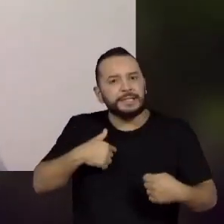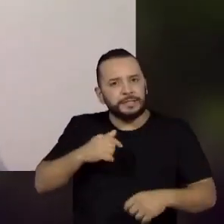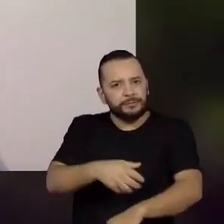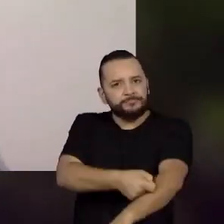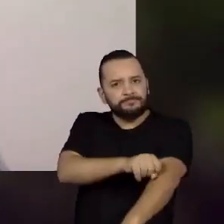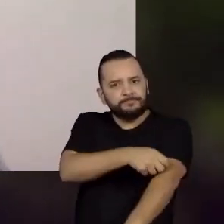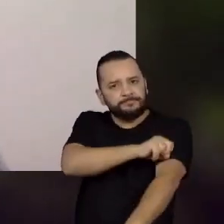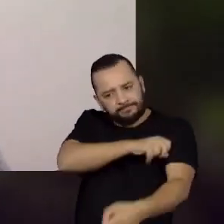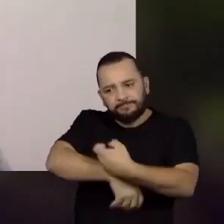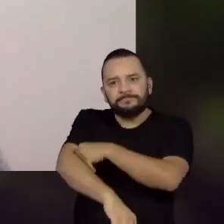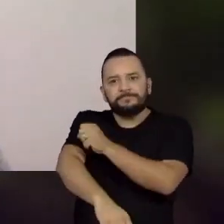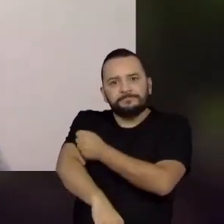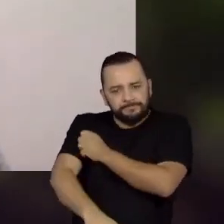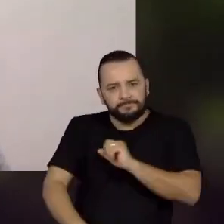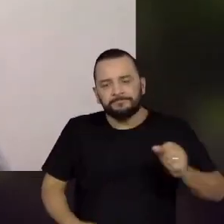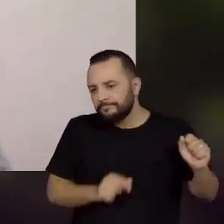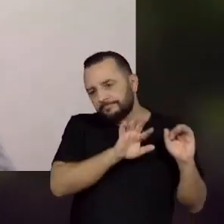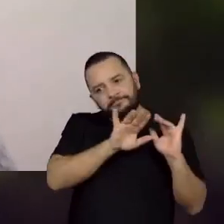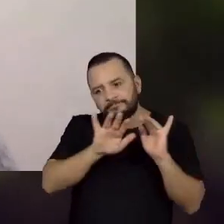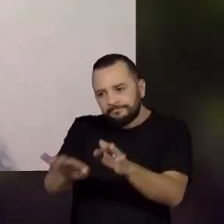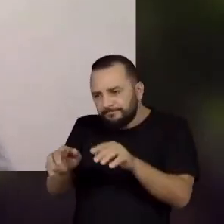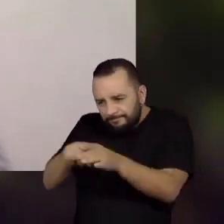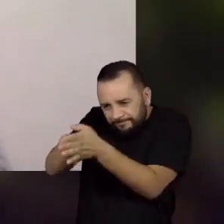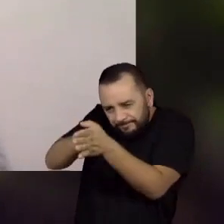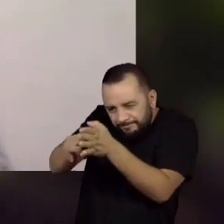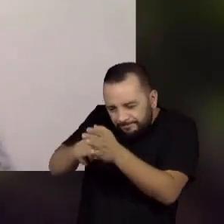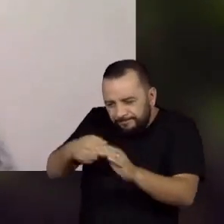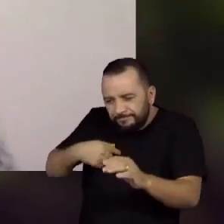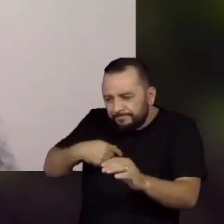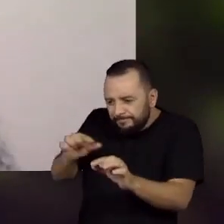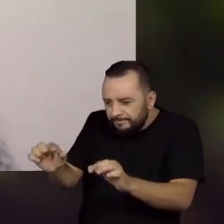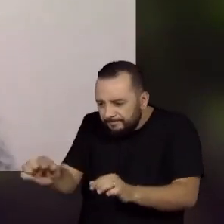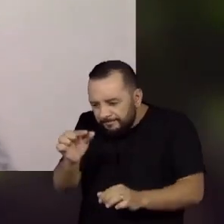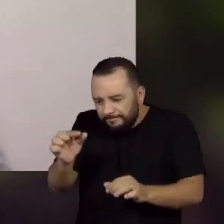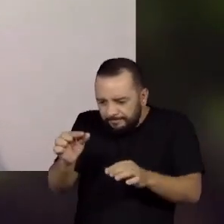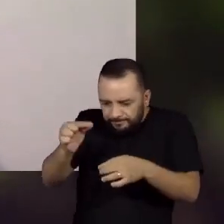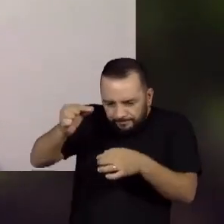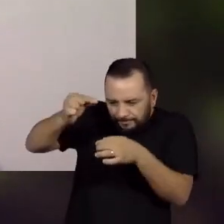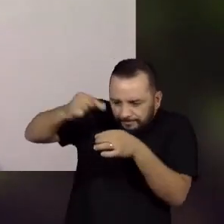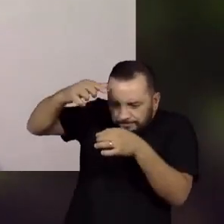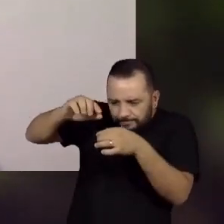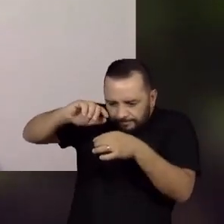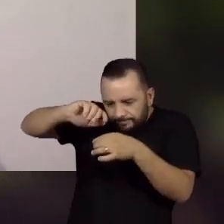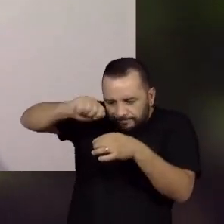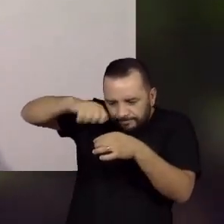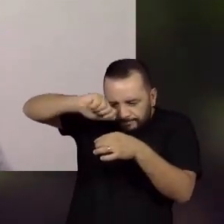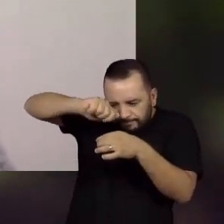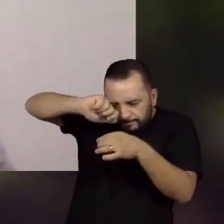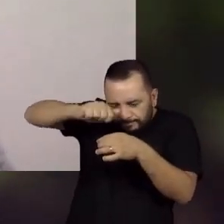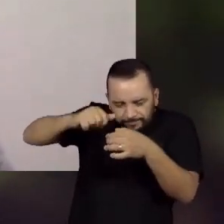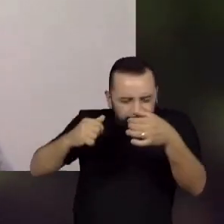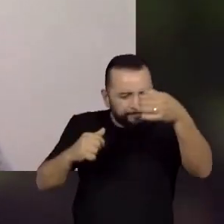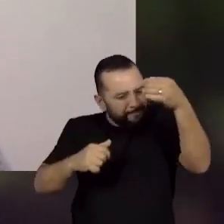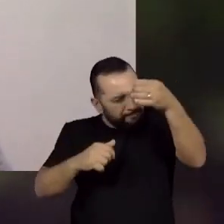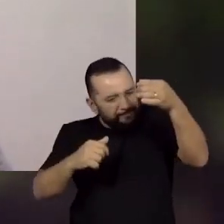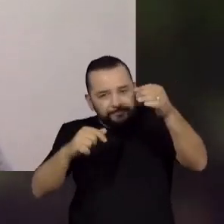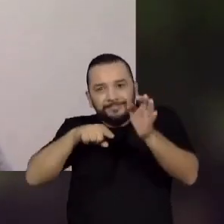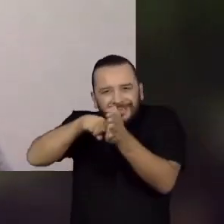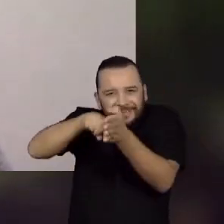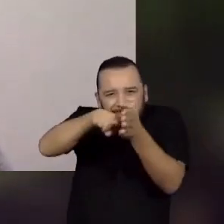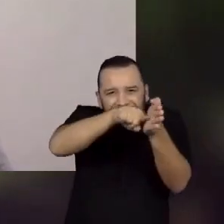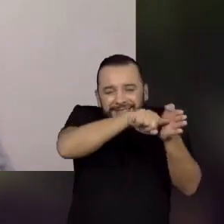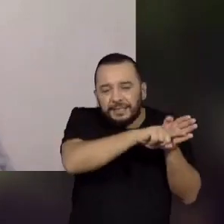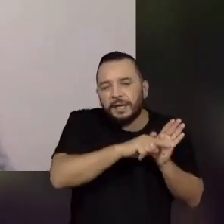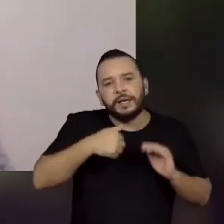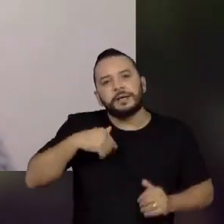trabalho inicial de coletar as amostras para registrar a ocorrência delas. Especialmente na